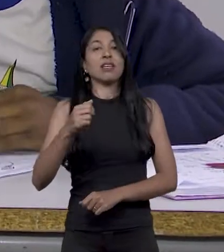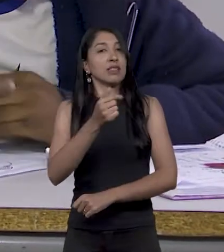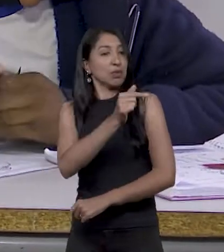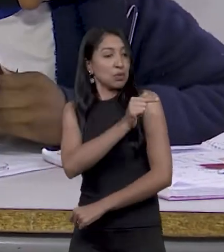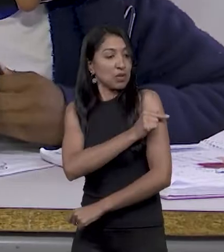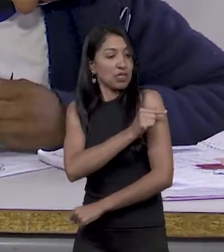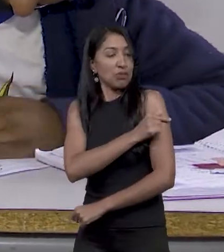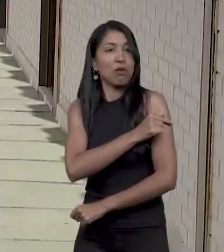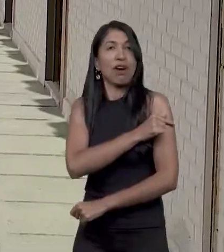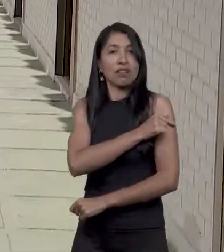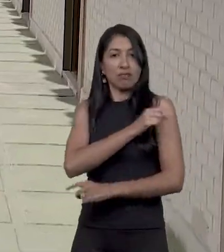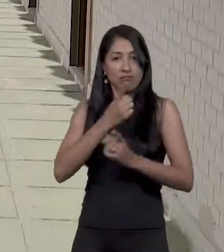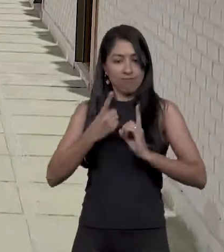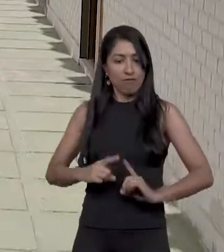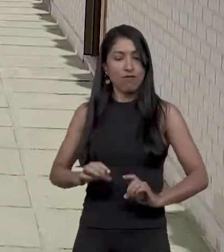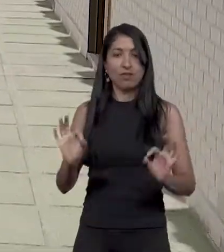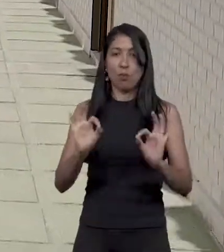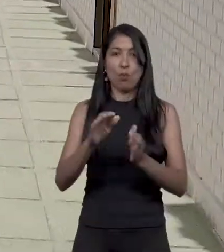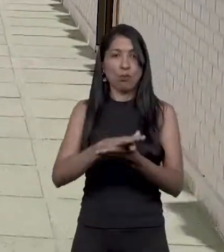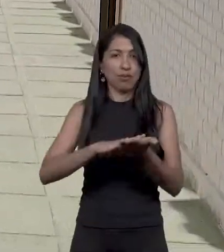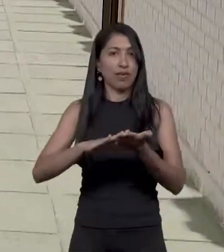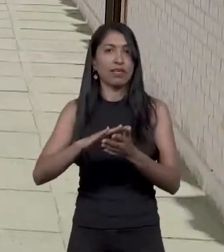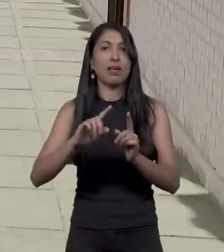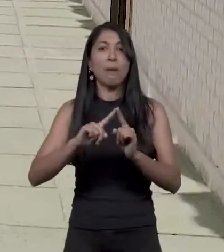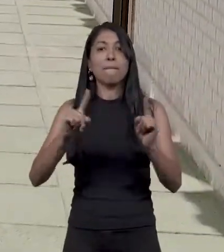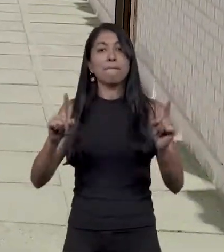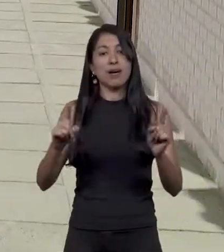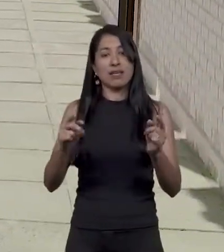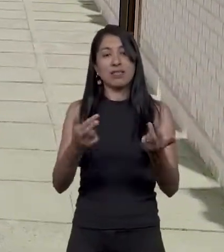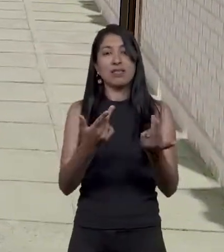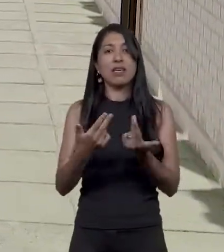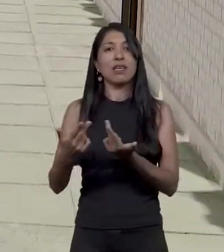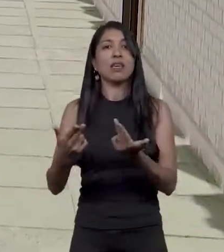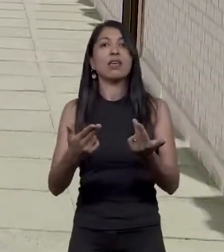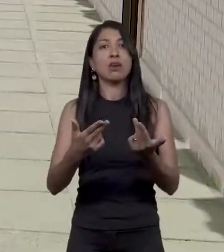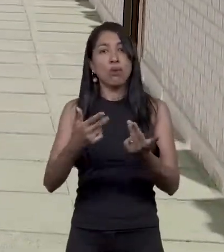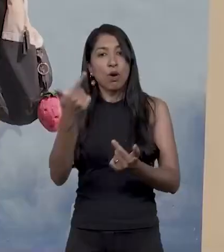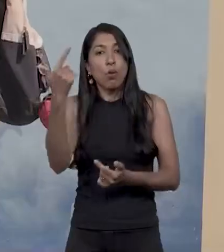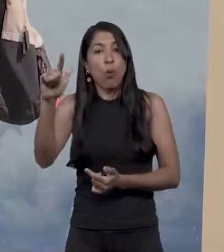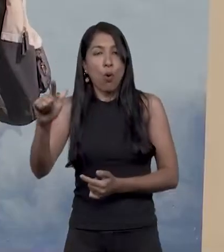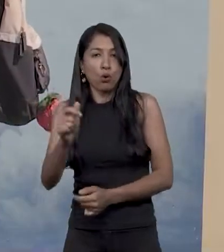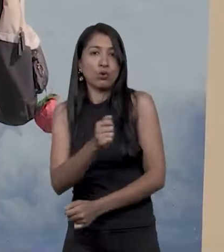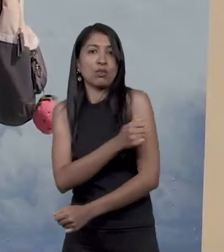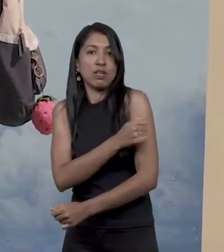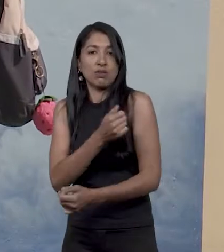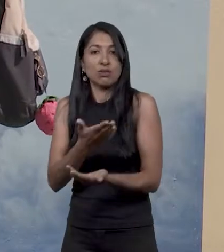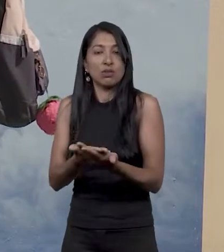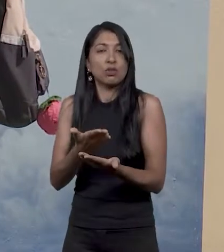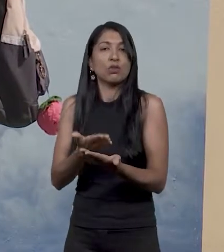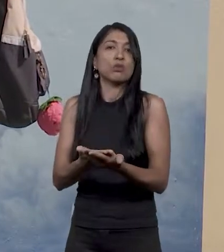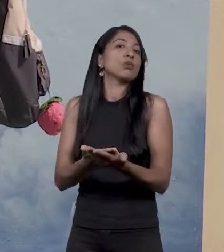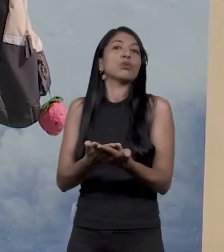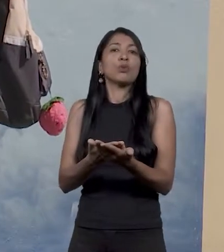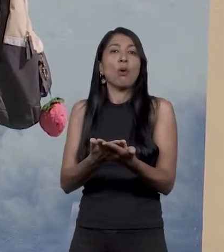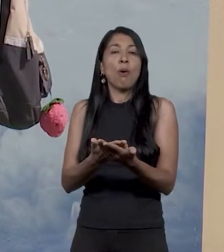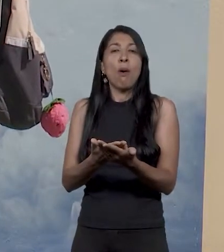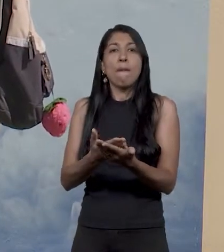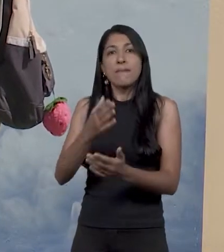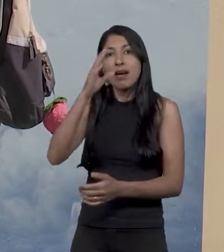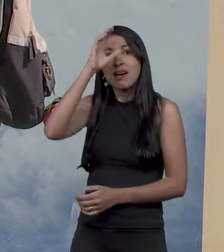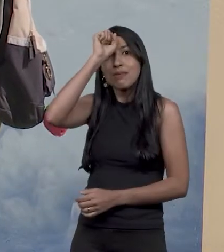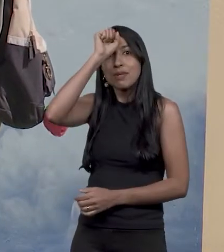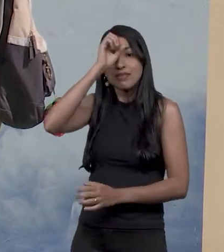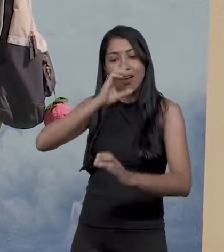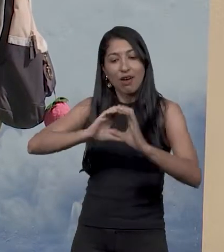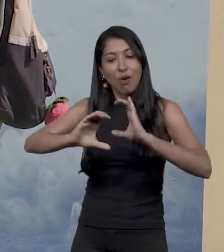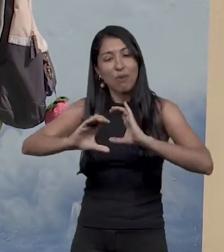deficiência, mas assim como outros estudantes na mesma condição, estuda na escola bilingue para se